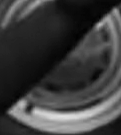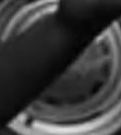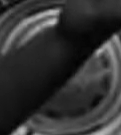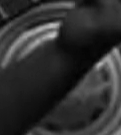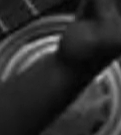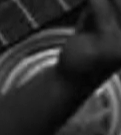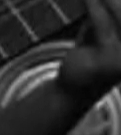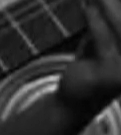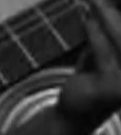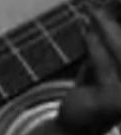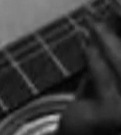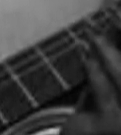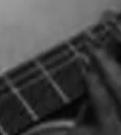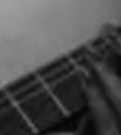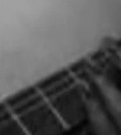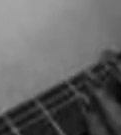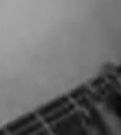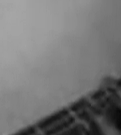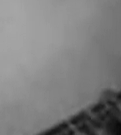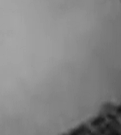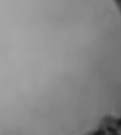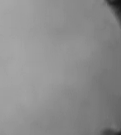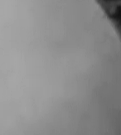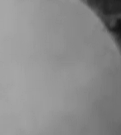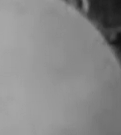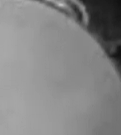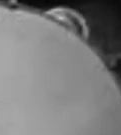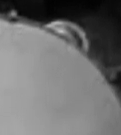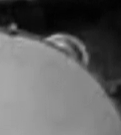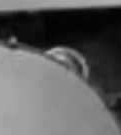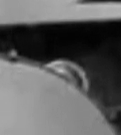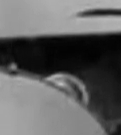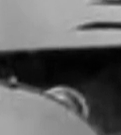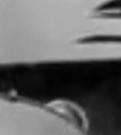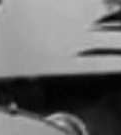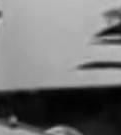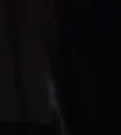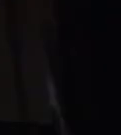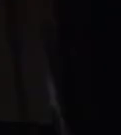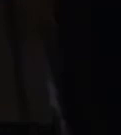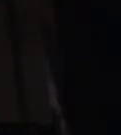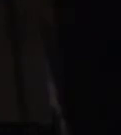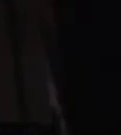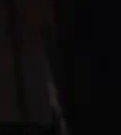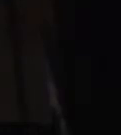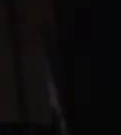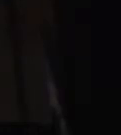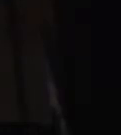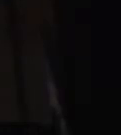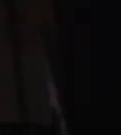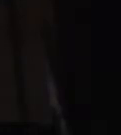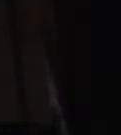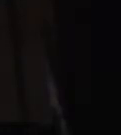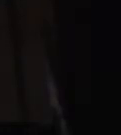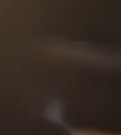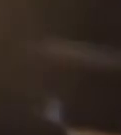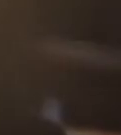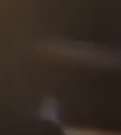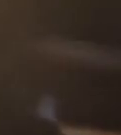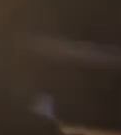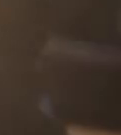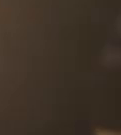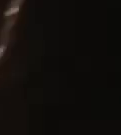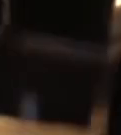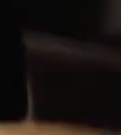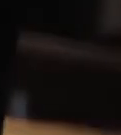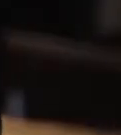Cabo Tenor É o maior espetor de quarteirão Cabo Tenor É o maior espetor